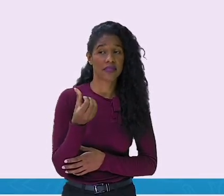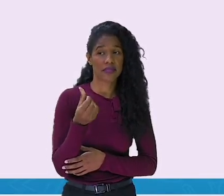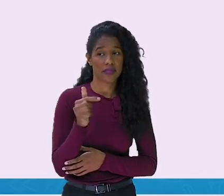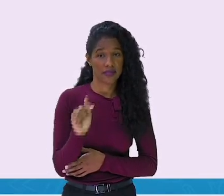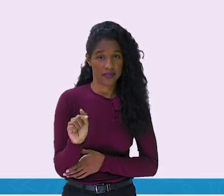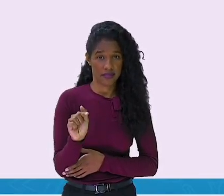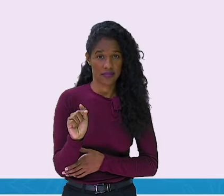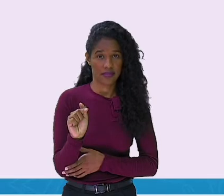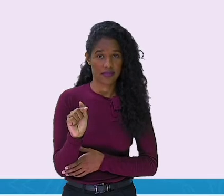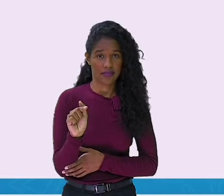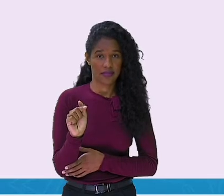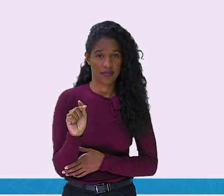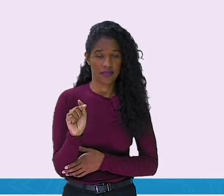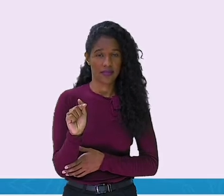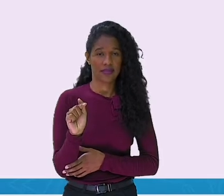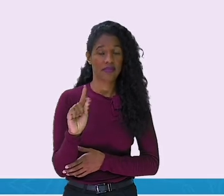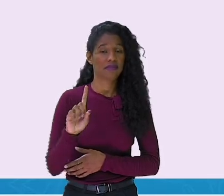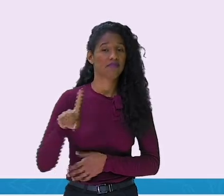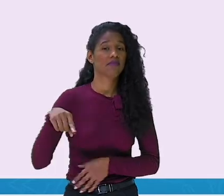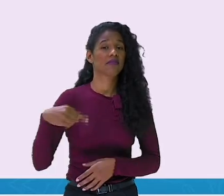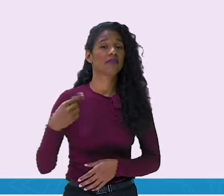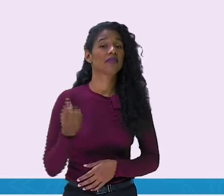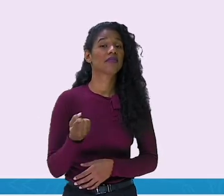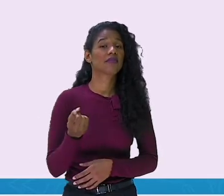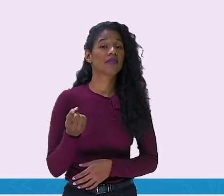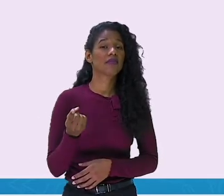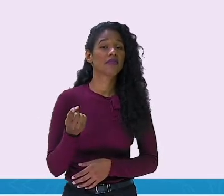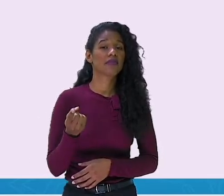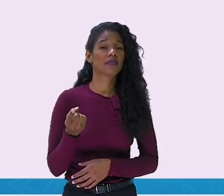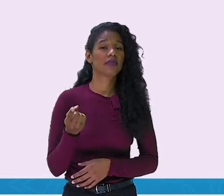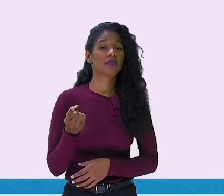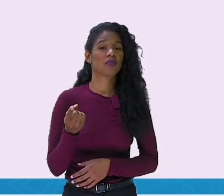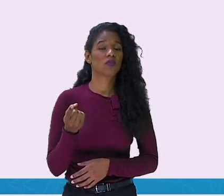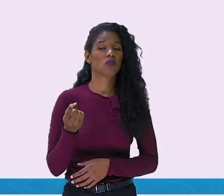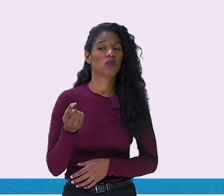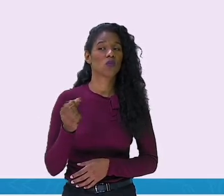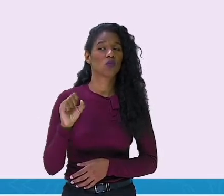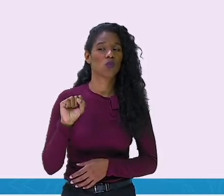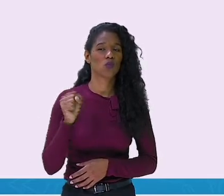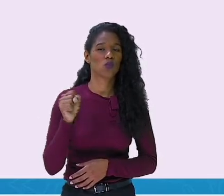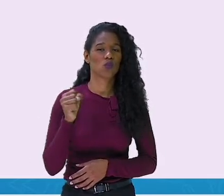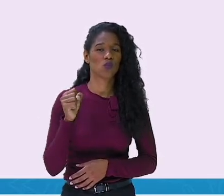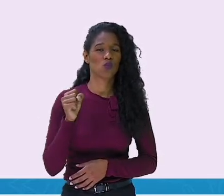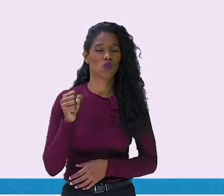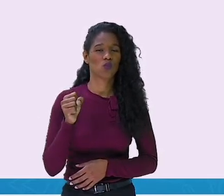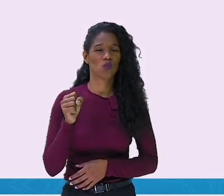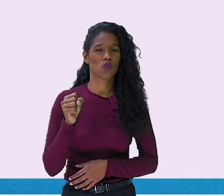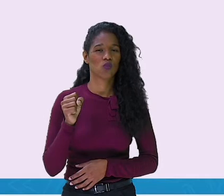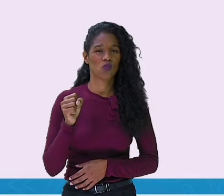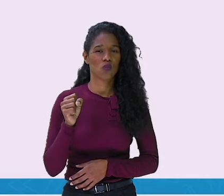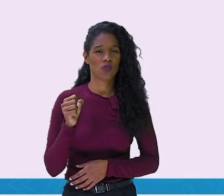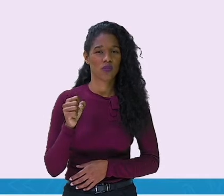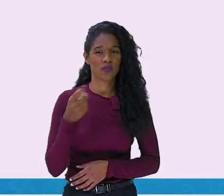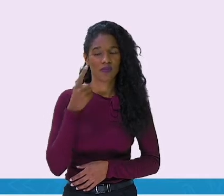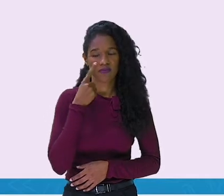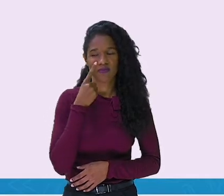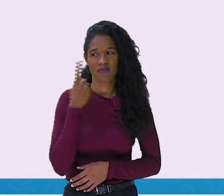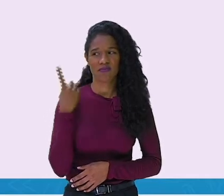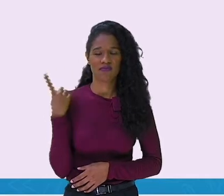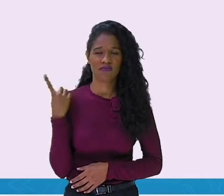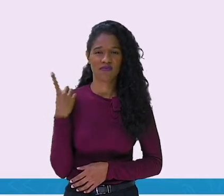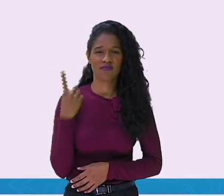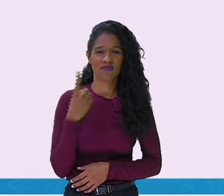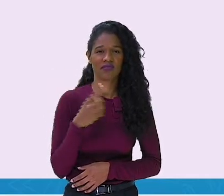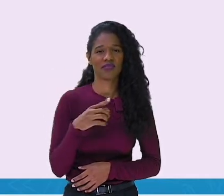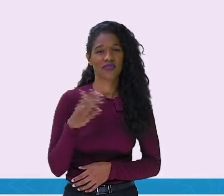7. E depois do 7? O 8. Está vendo? E agora